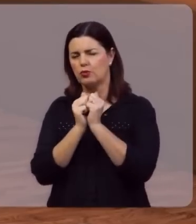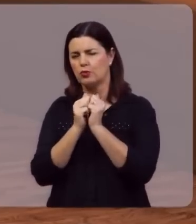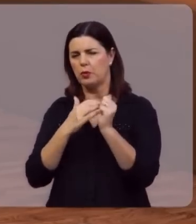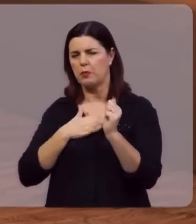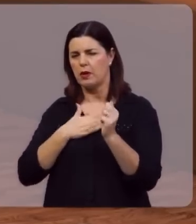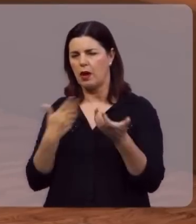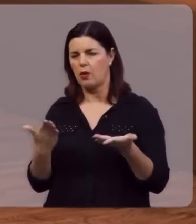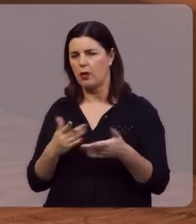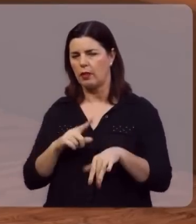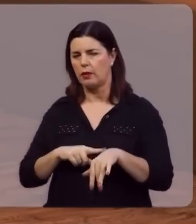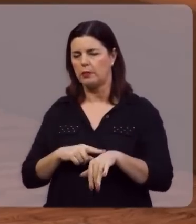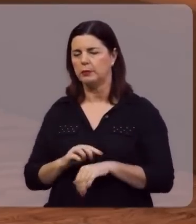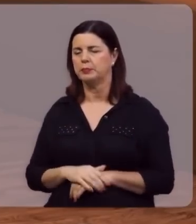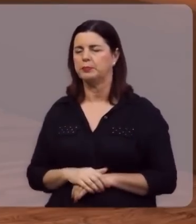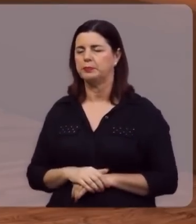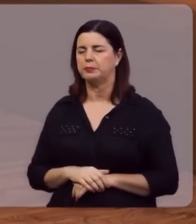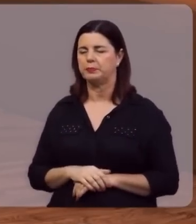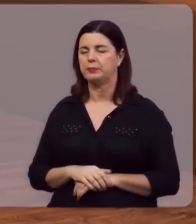ore comigo, neste momento,